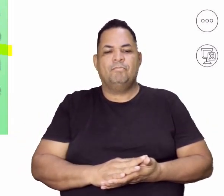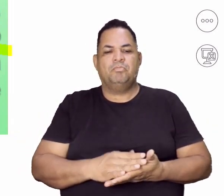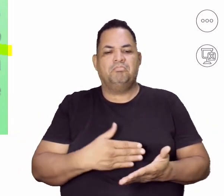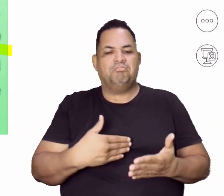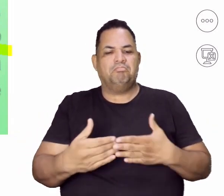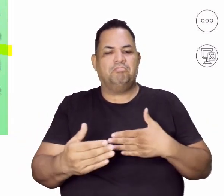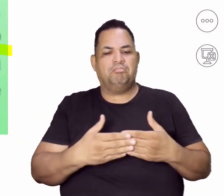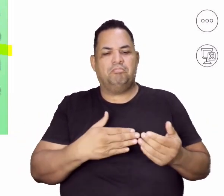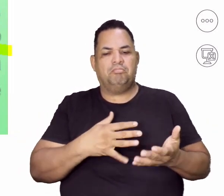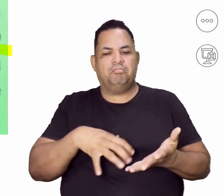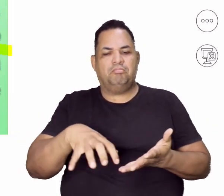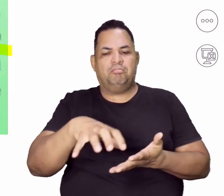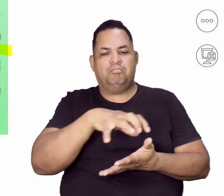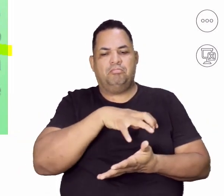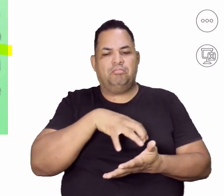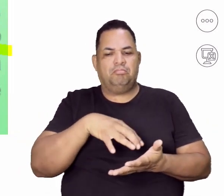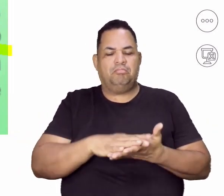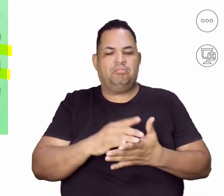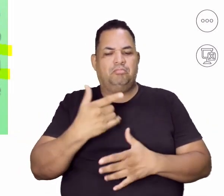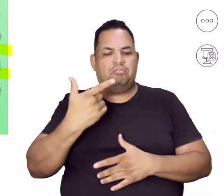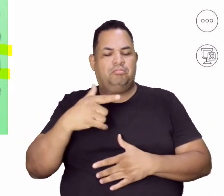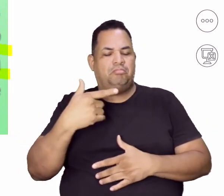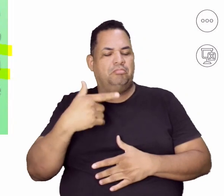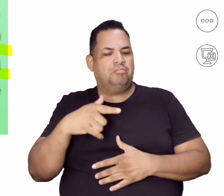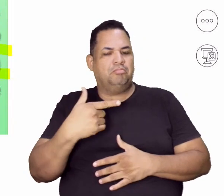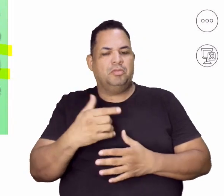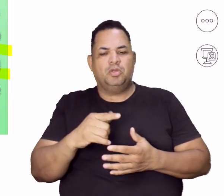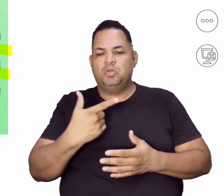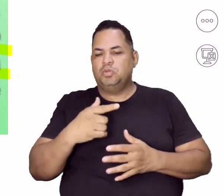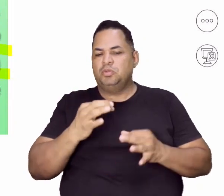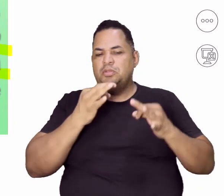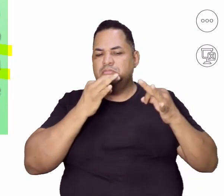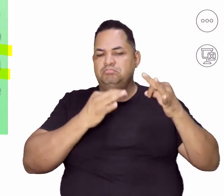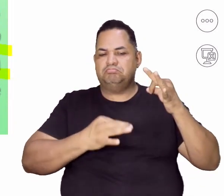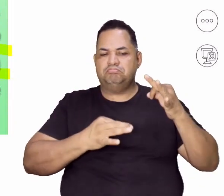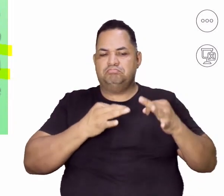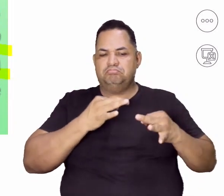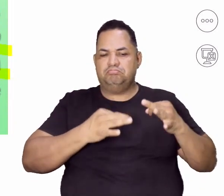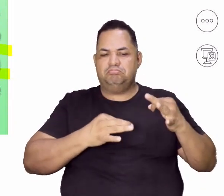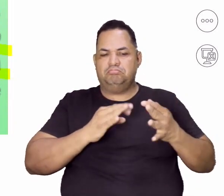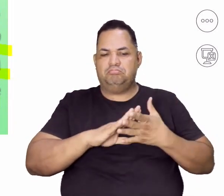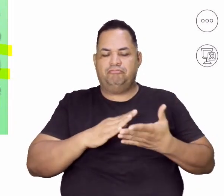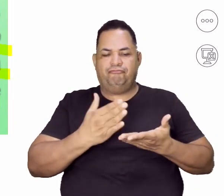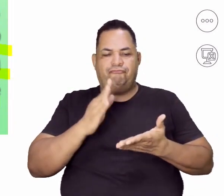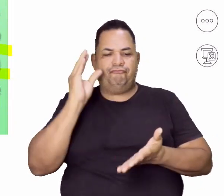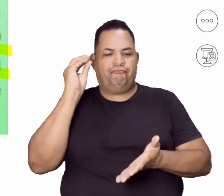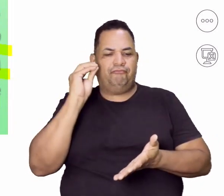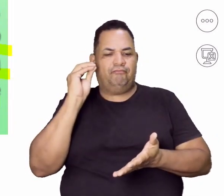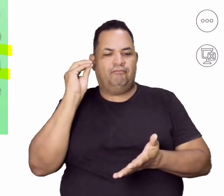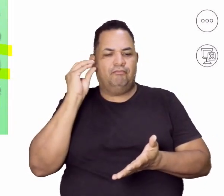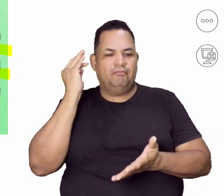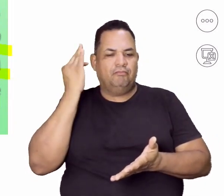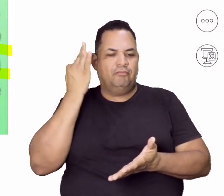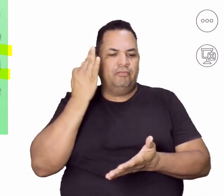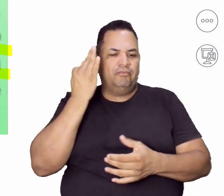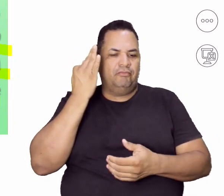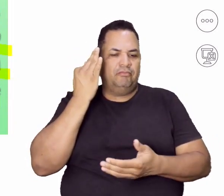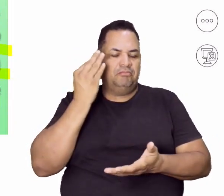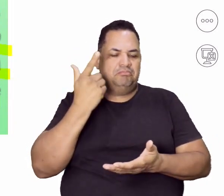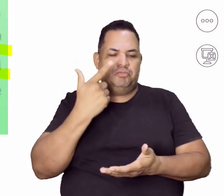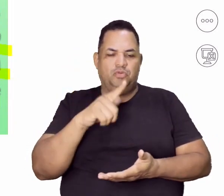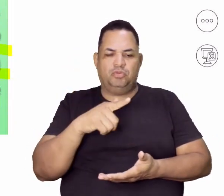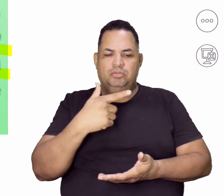a qualquer manifestação de injustiça, de desrespeito a direitos humanos e valores